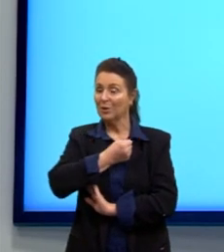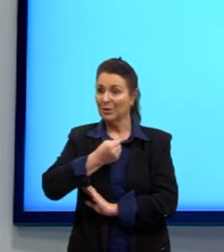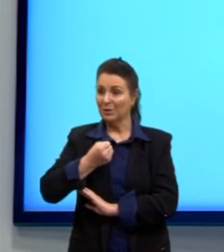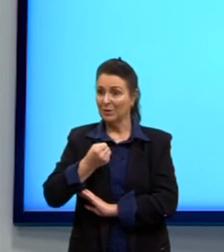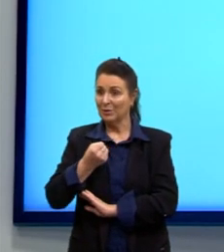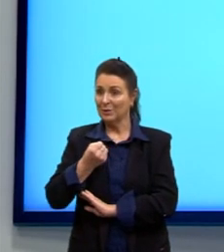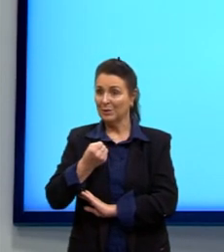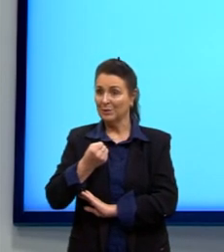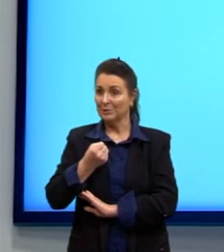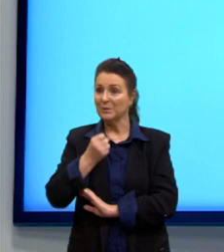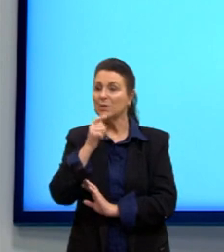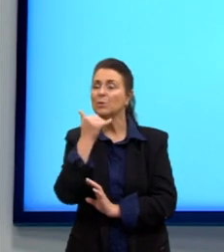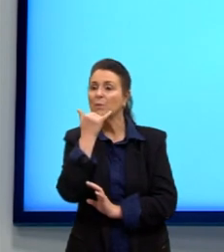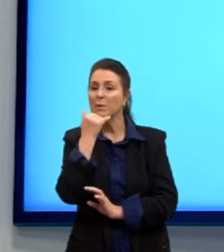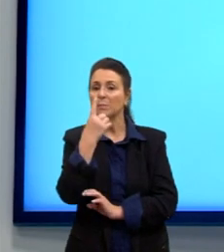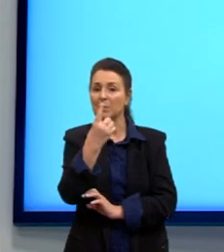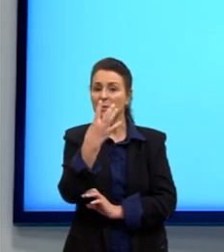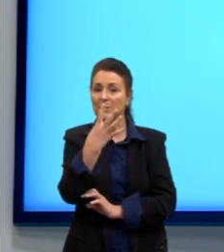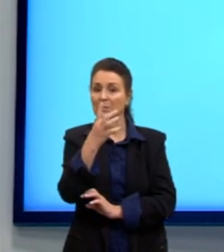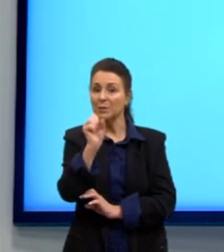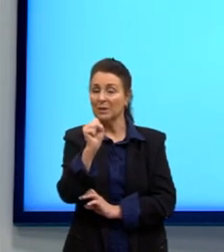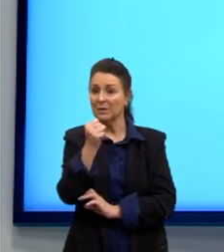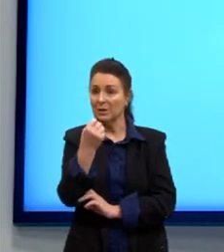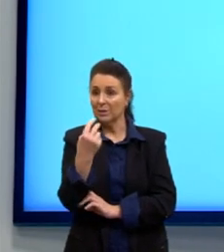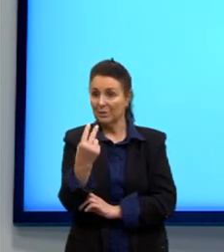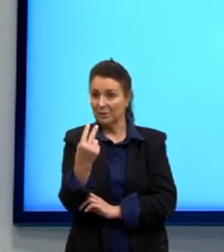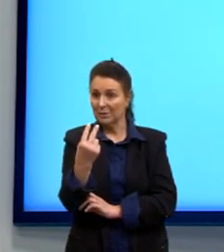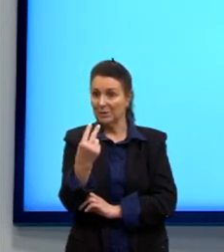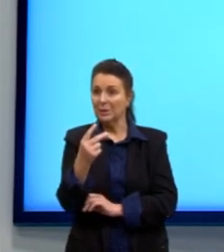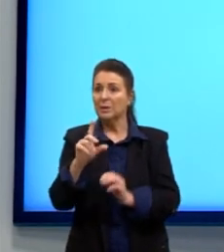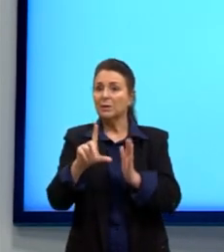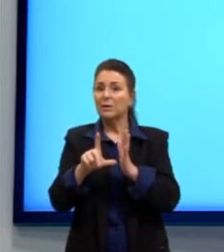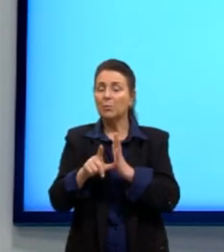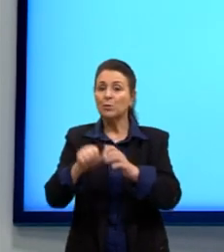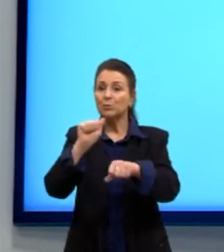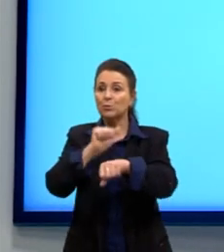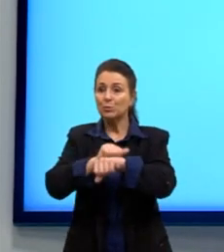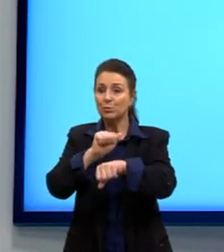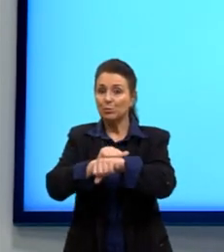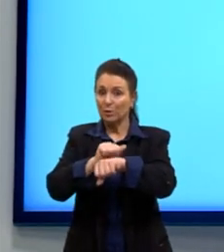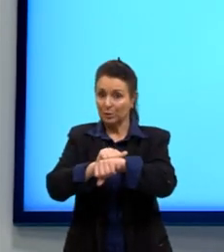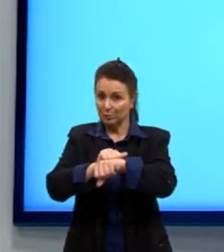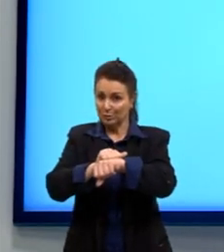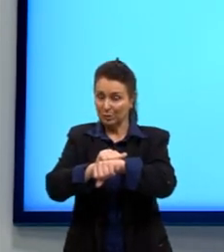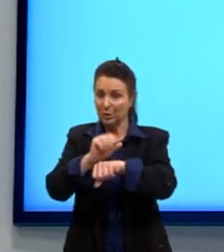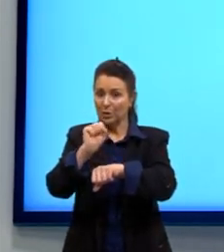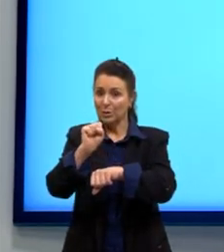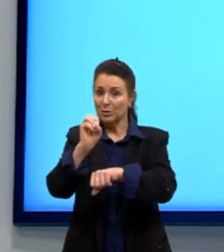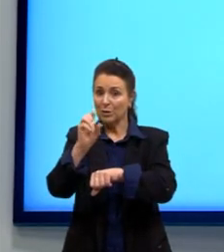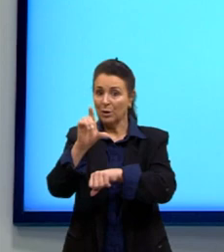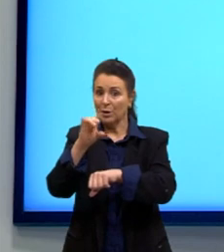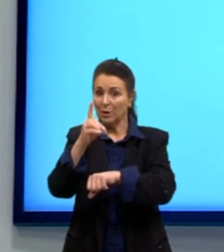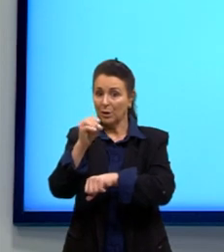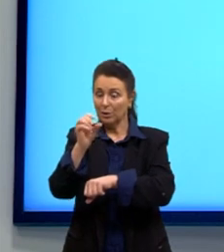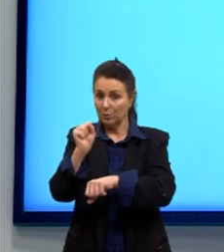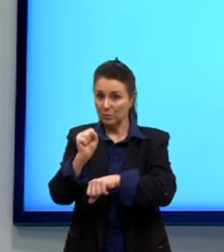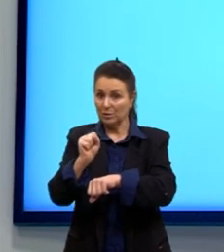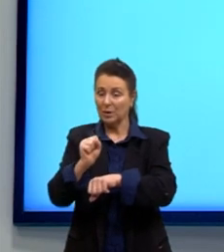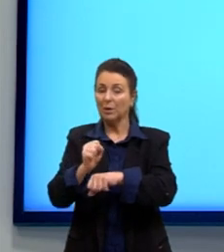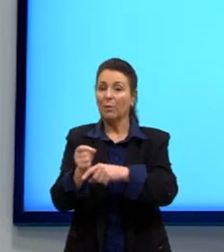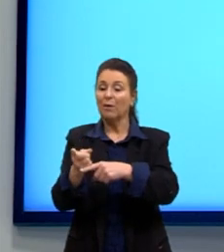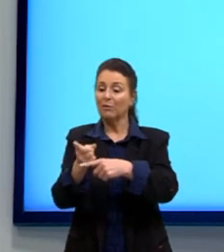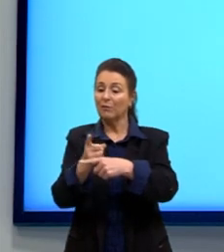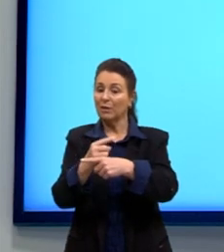1482 metros por segundo. Bem maior na água. E, por último, né? Nos sólidos, essa velocidade já é bem maior.